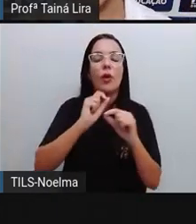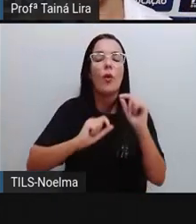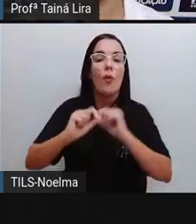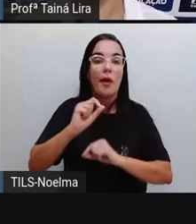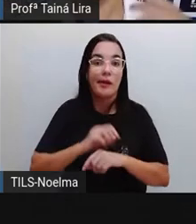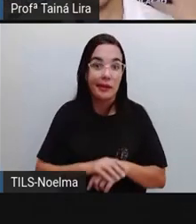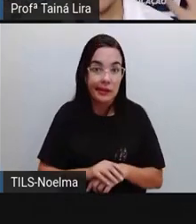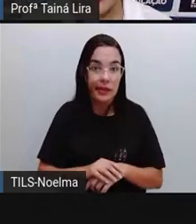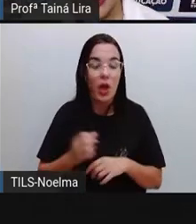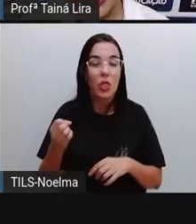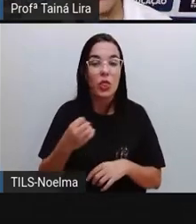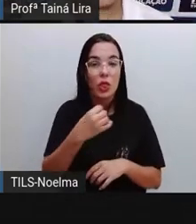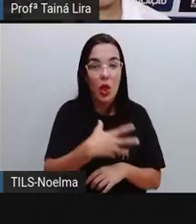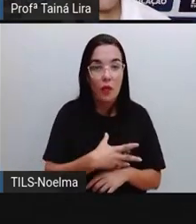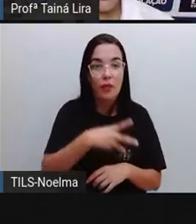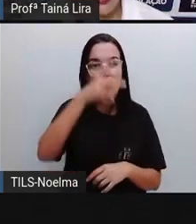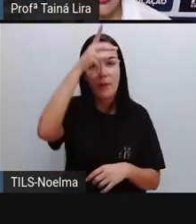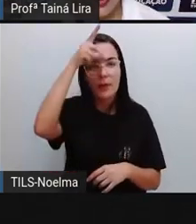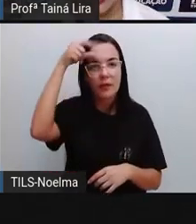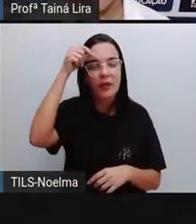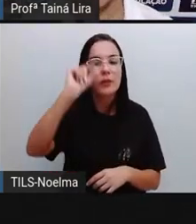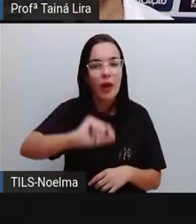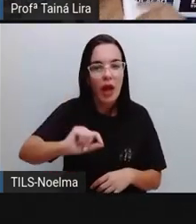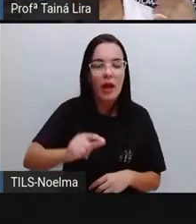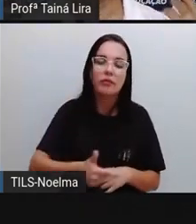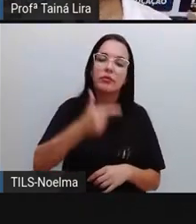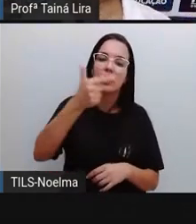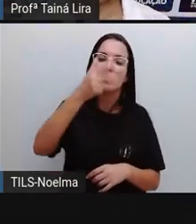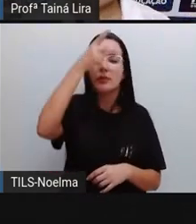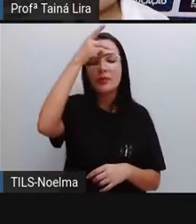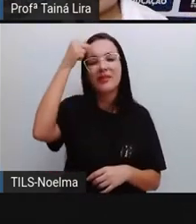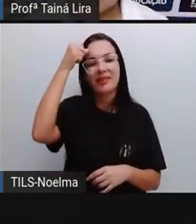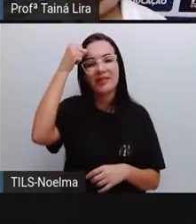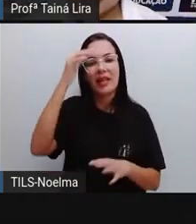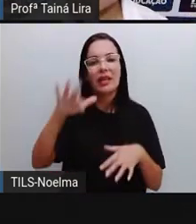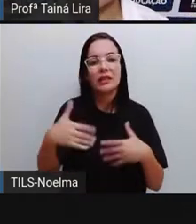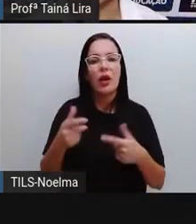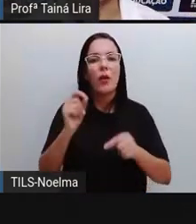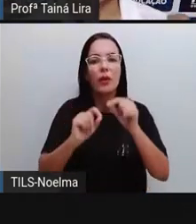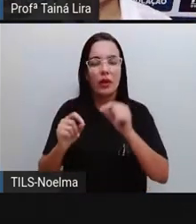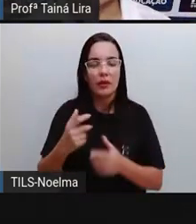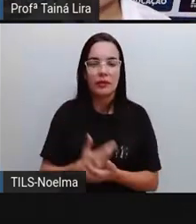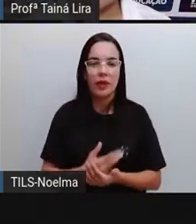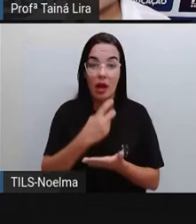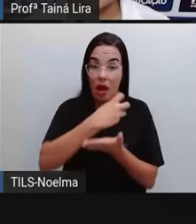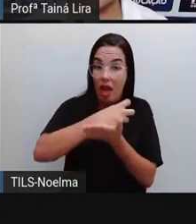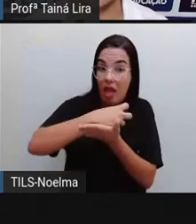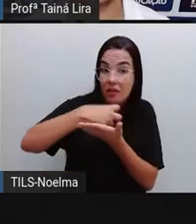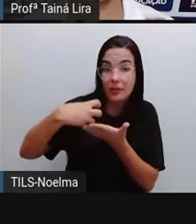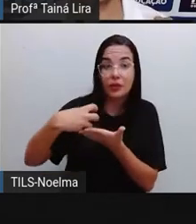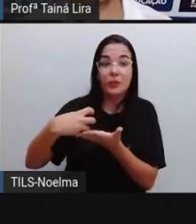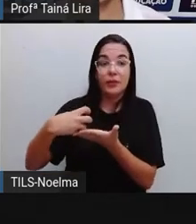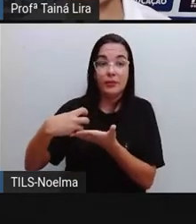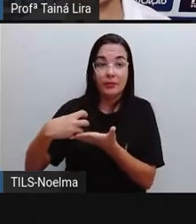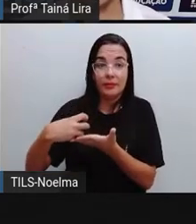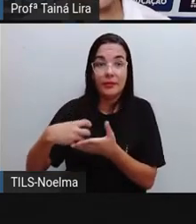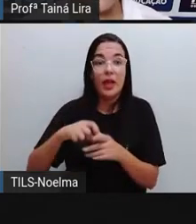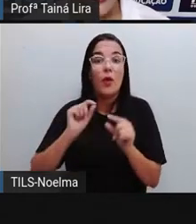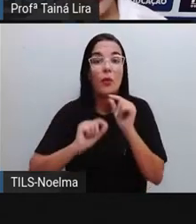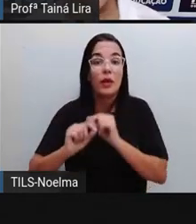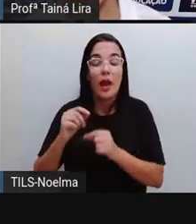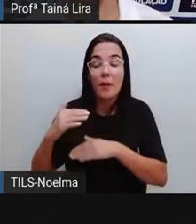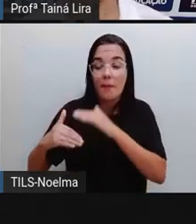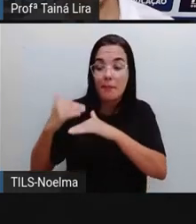sendo o novo prefeito, é o vice-prefeito. Então, quais são essas situações, pró? Impeachment, que é um